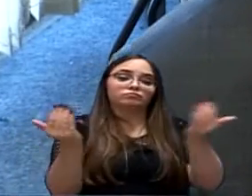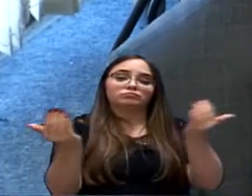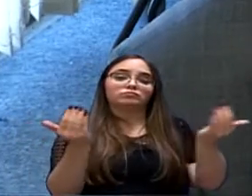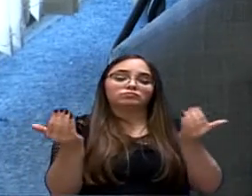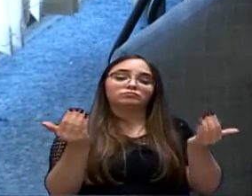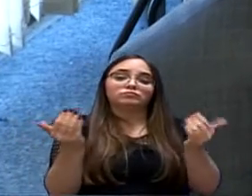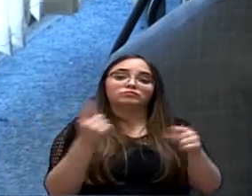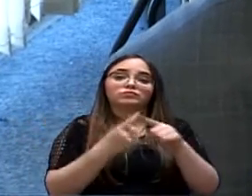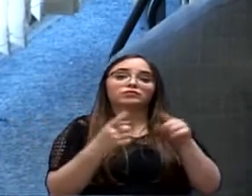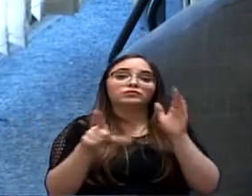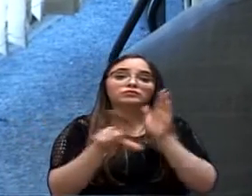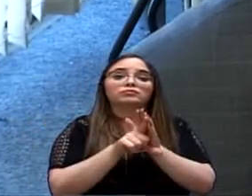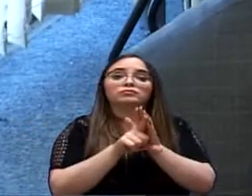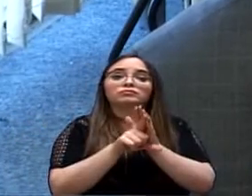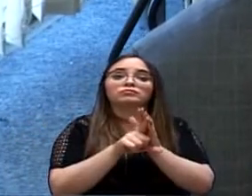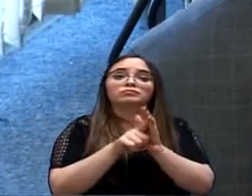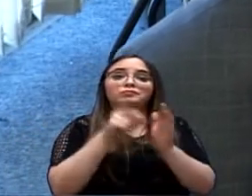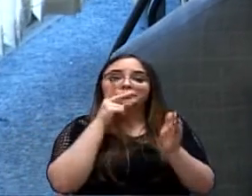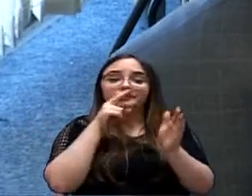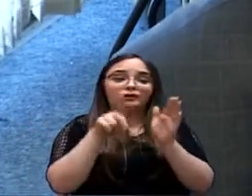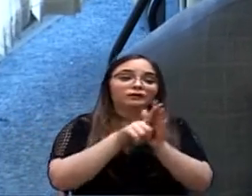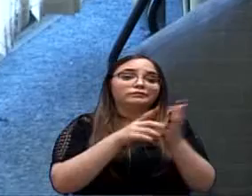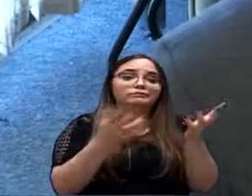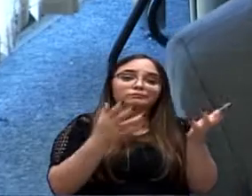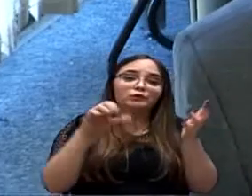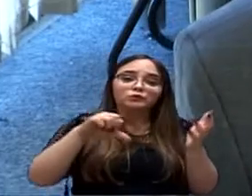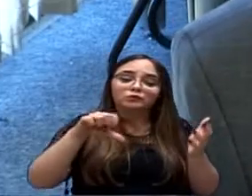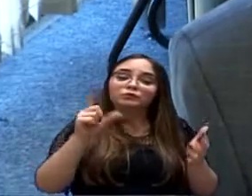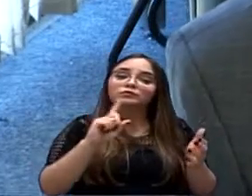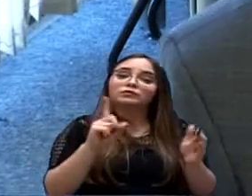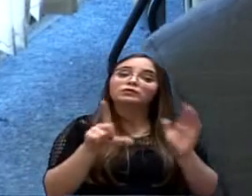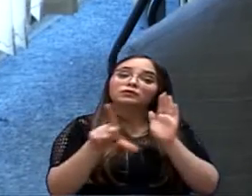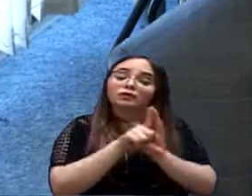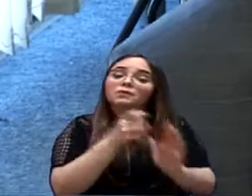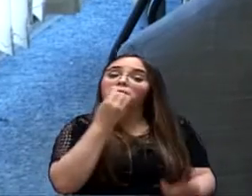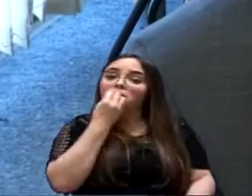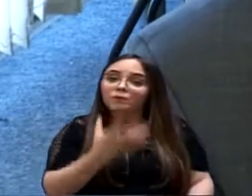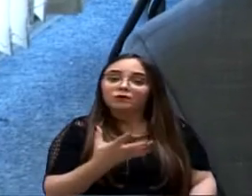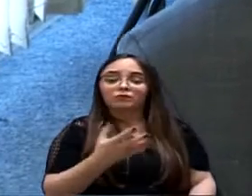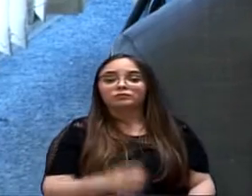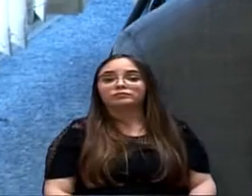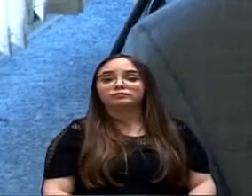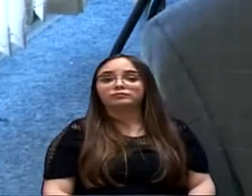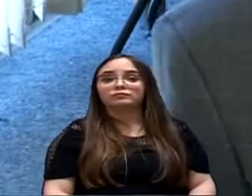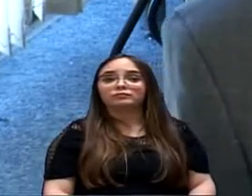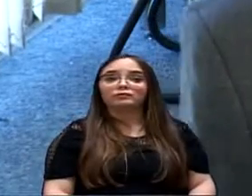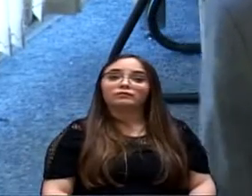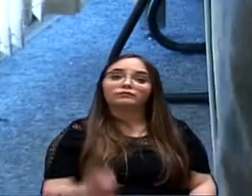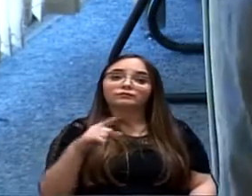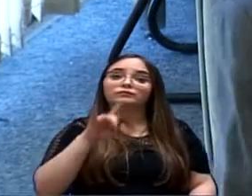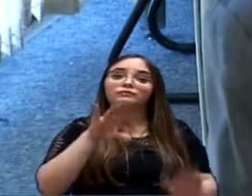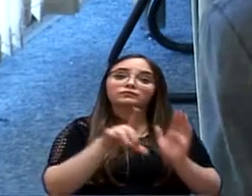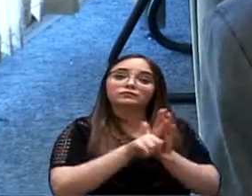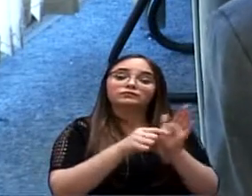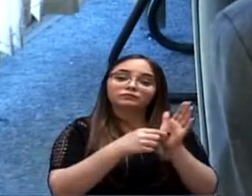presidente, para que a lei saia, não seja a letra morta, seja uma lei que realmente